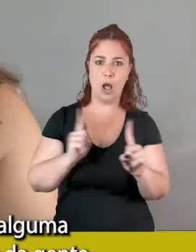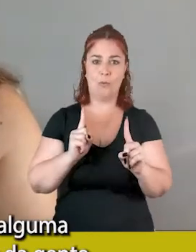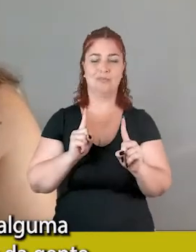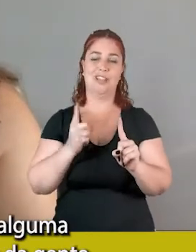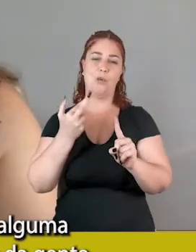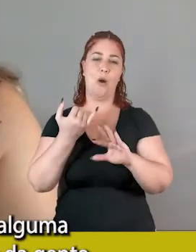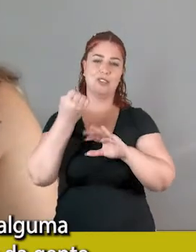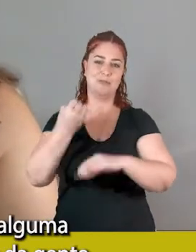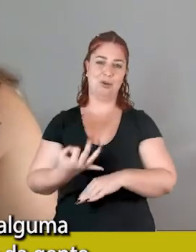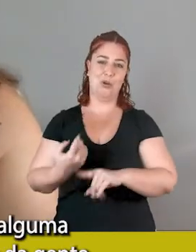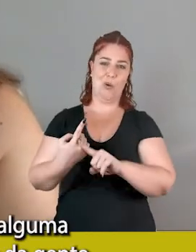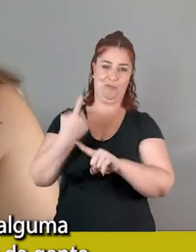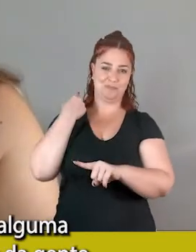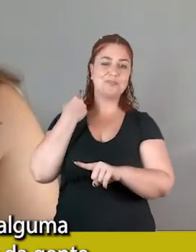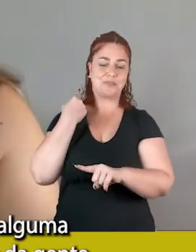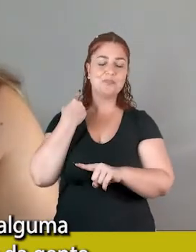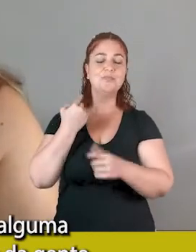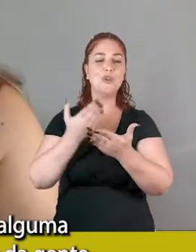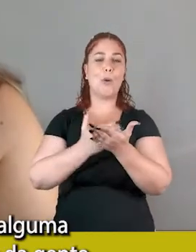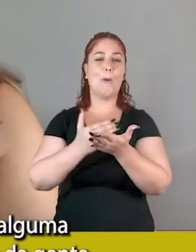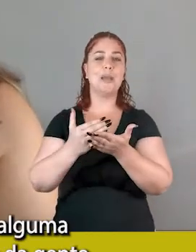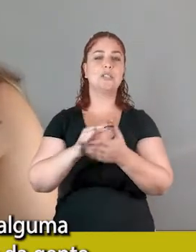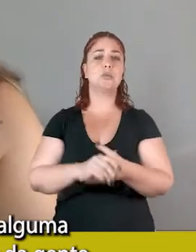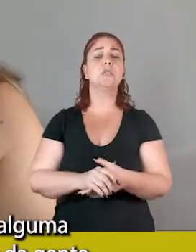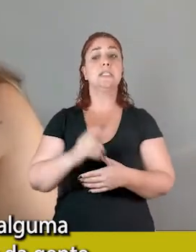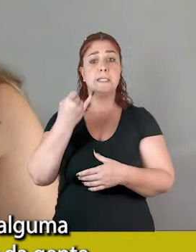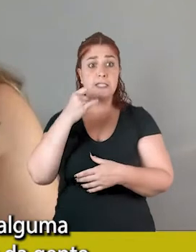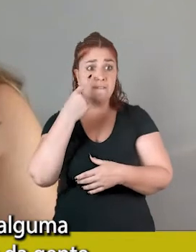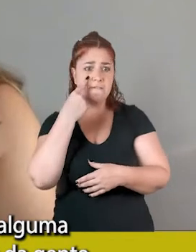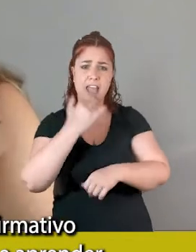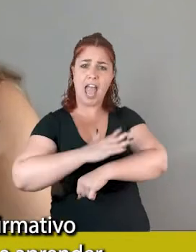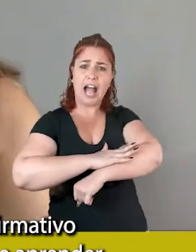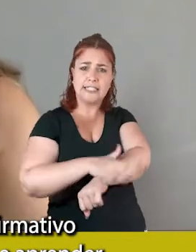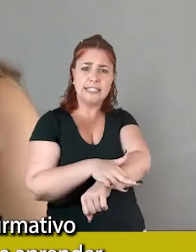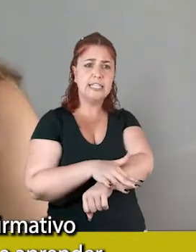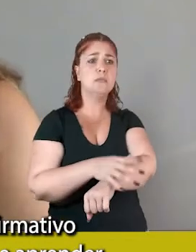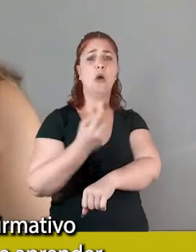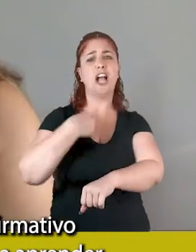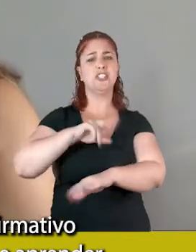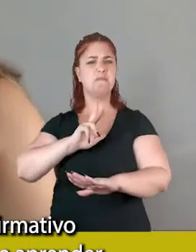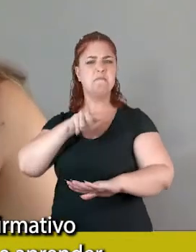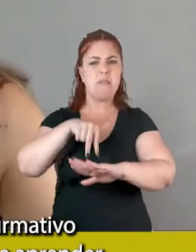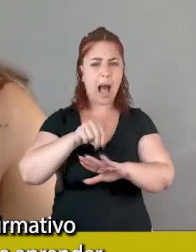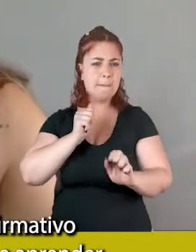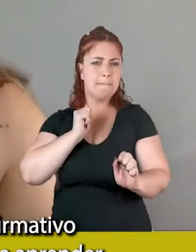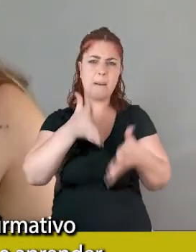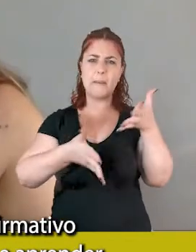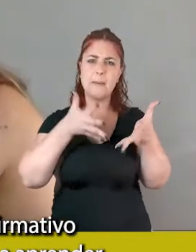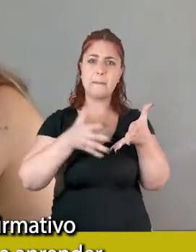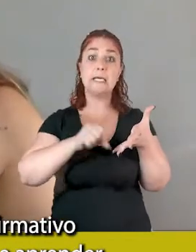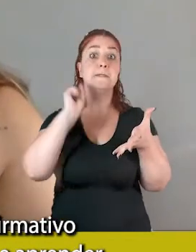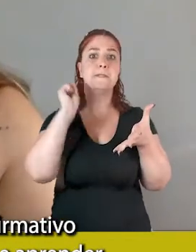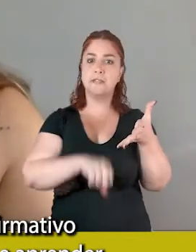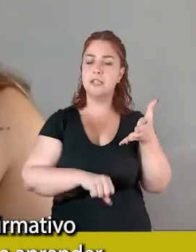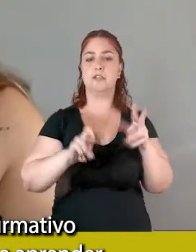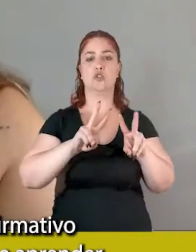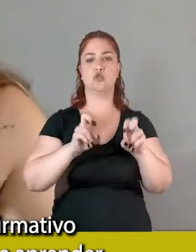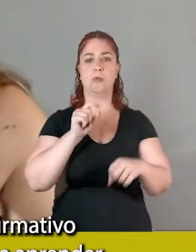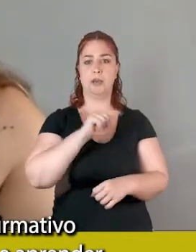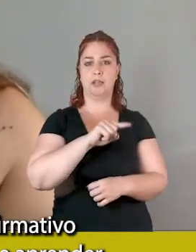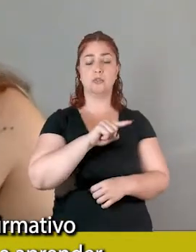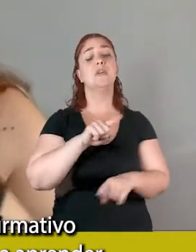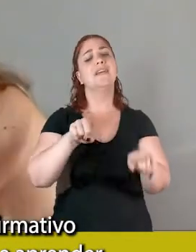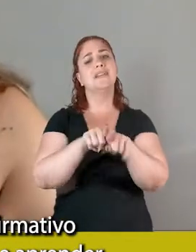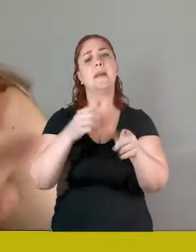então, se a gente vê alguma atitude racista da gente se posicionar e ser afirmativo nesse sentido e